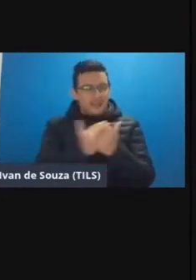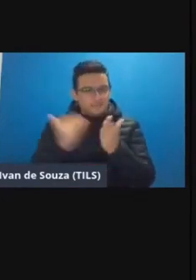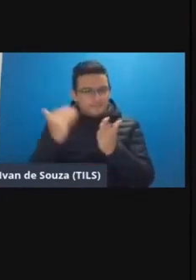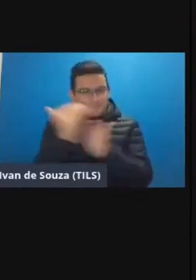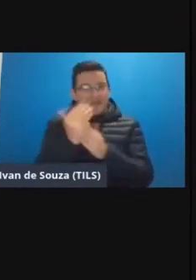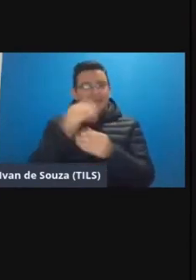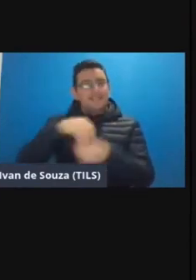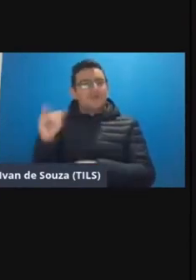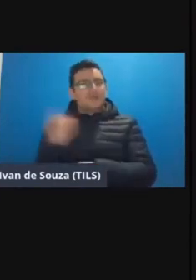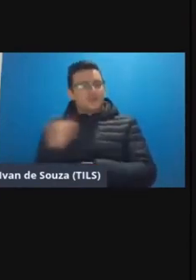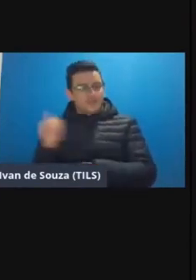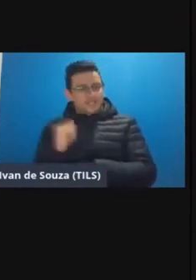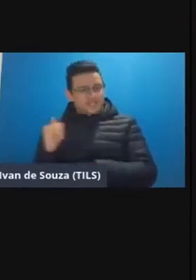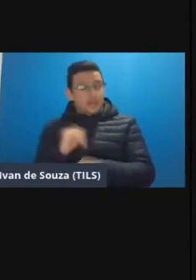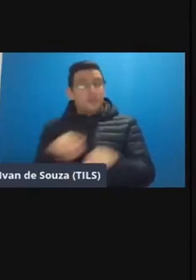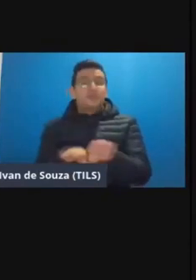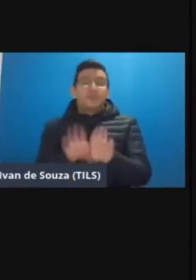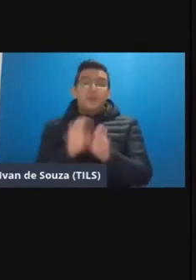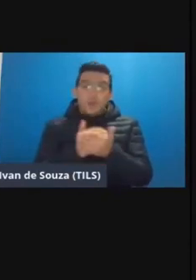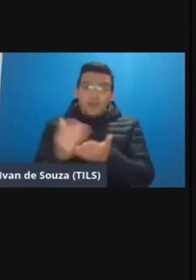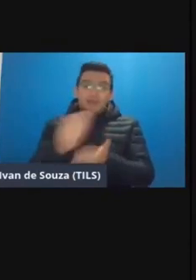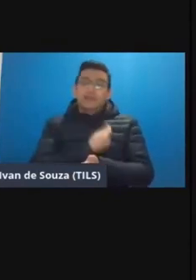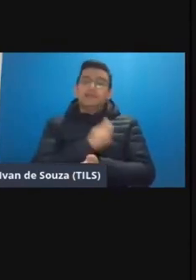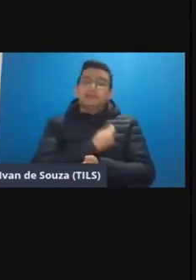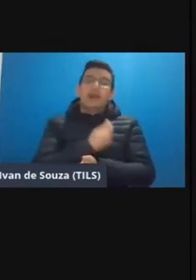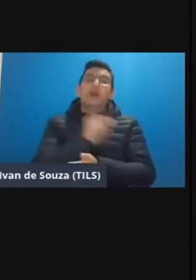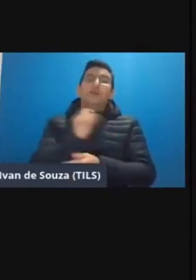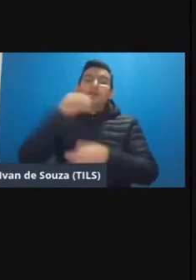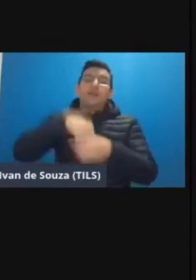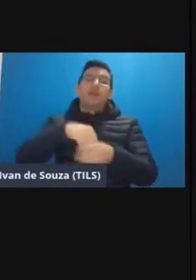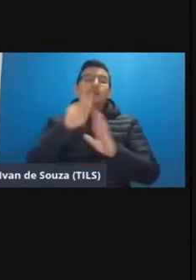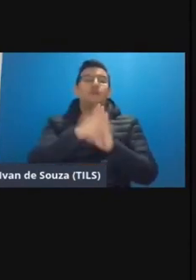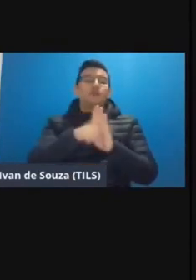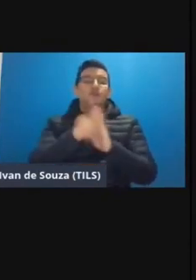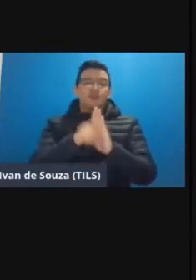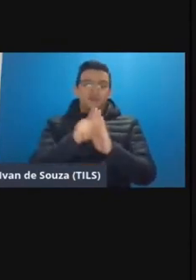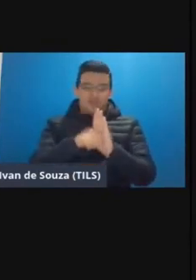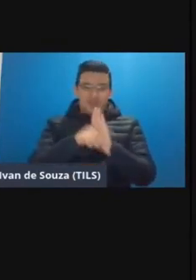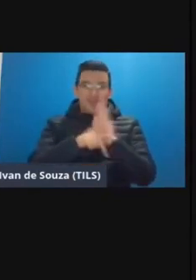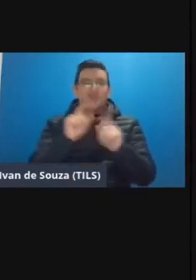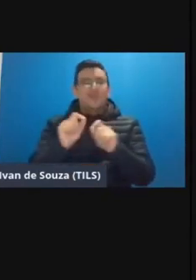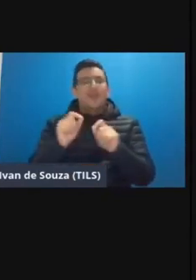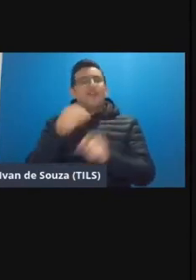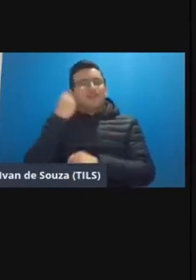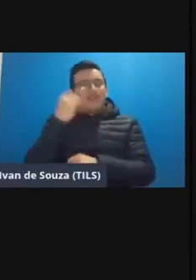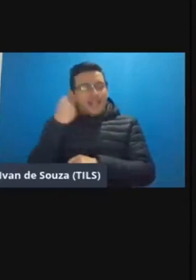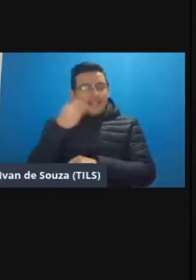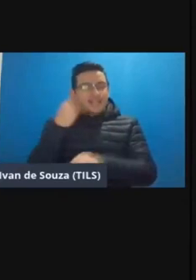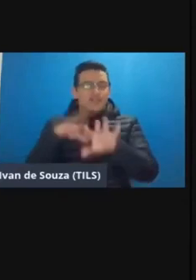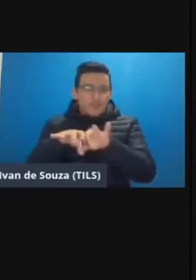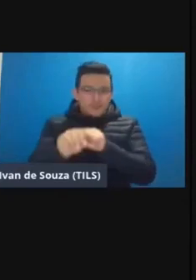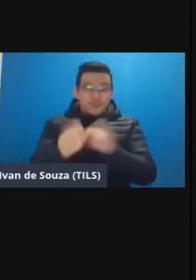institucionalmente e passam a fazer parte desse esse programa né das vivências formativas